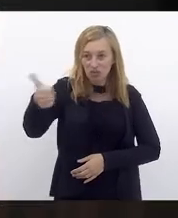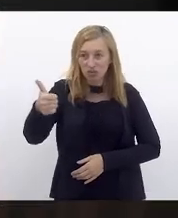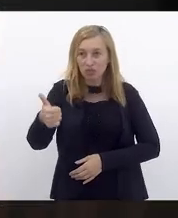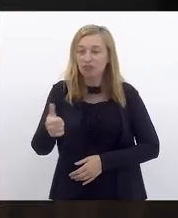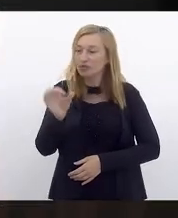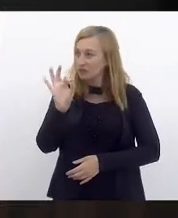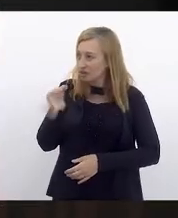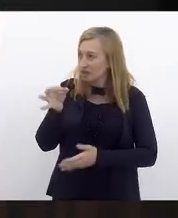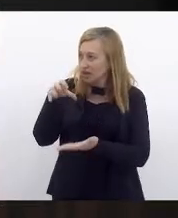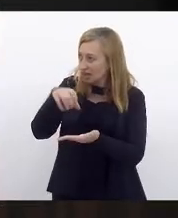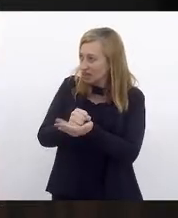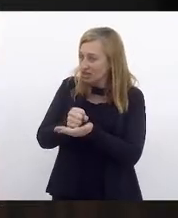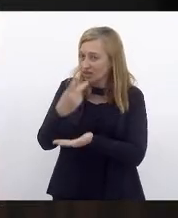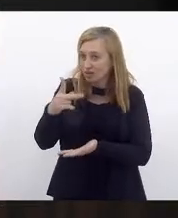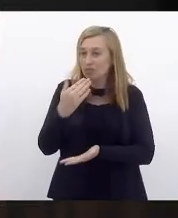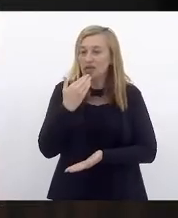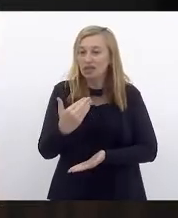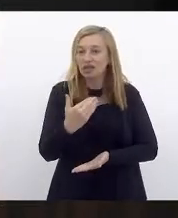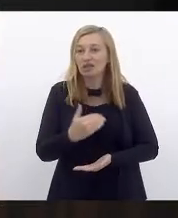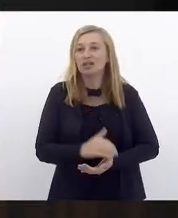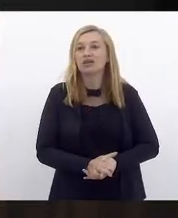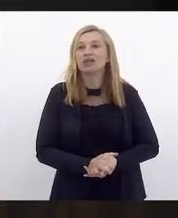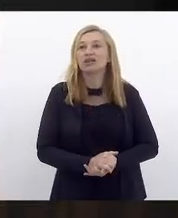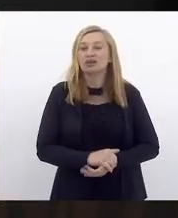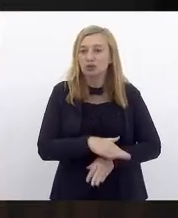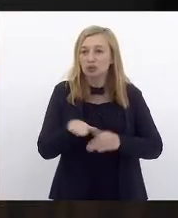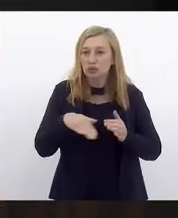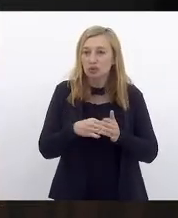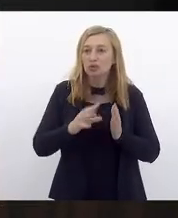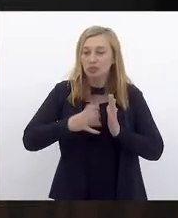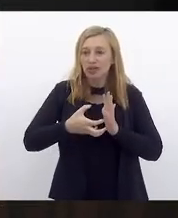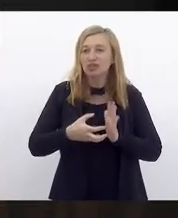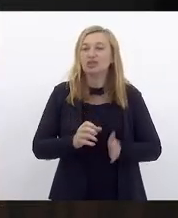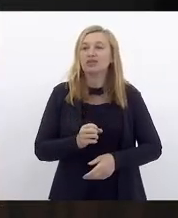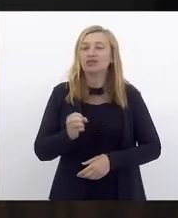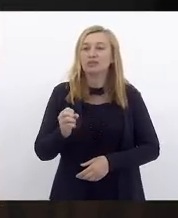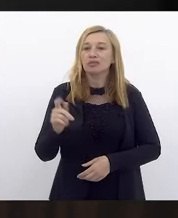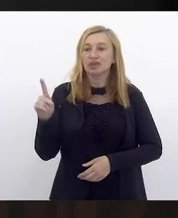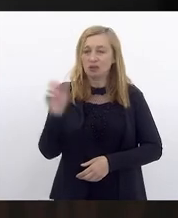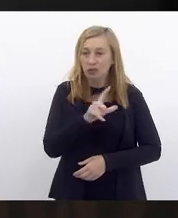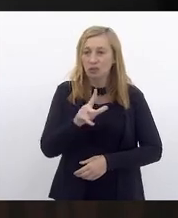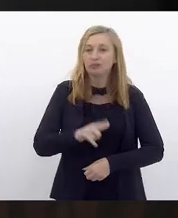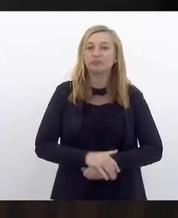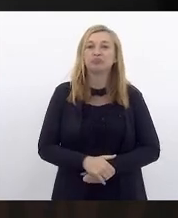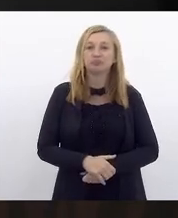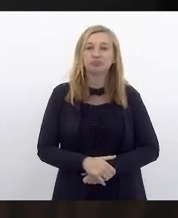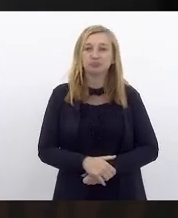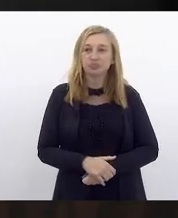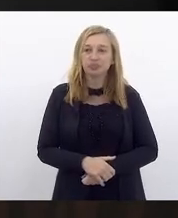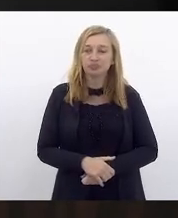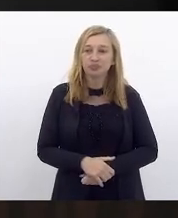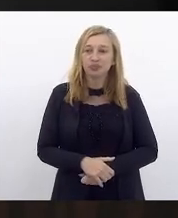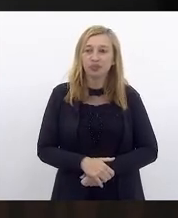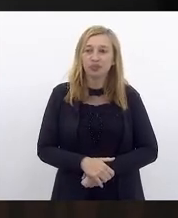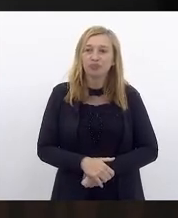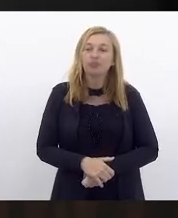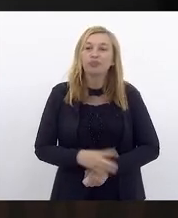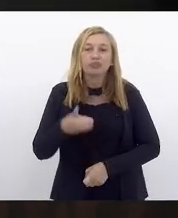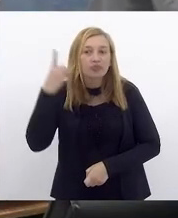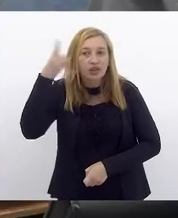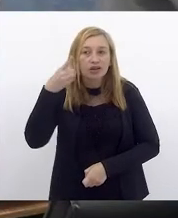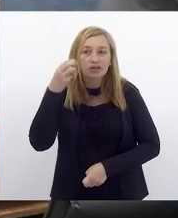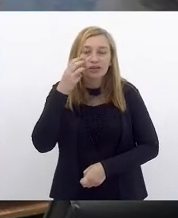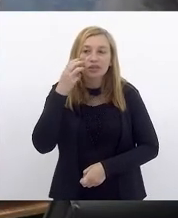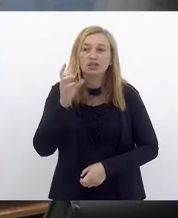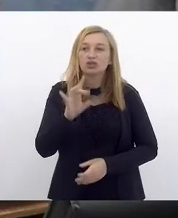Definido o pedido de Vossa Excelência, deputado Eleonardo. A bancada toda. Perfeitamente, a bancada do pessoal. Mas não, deputado Valdegui. Eu